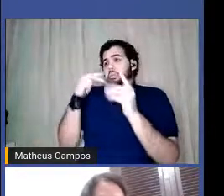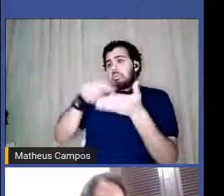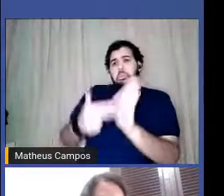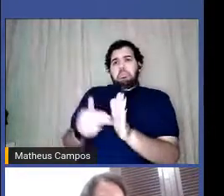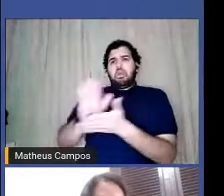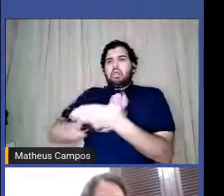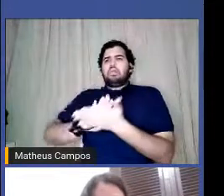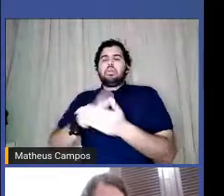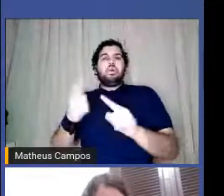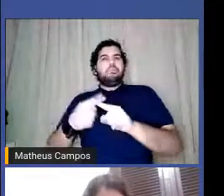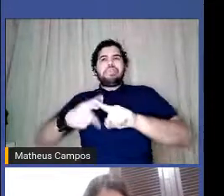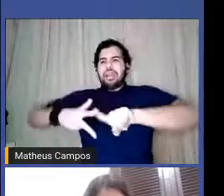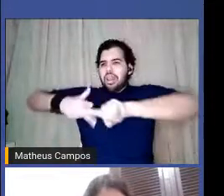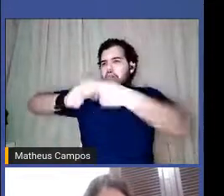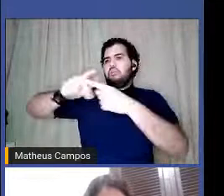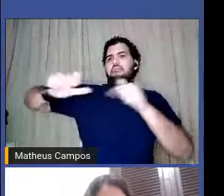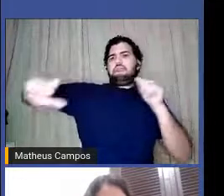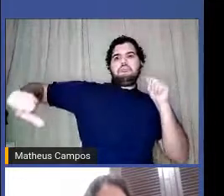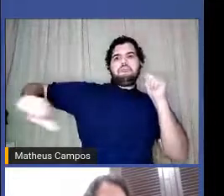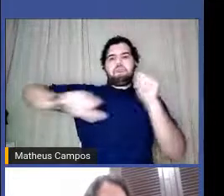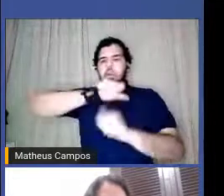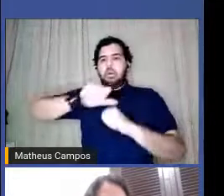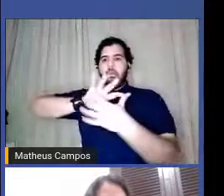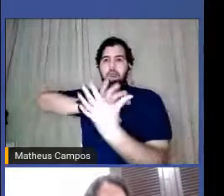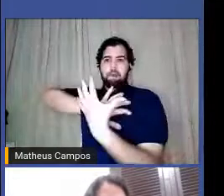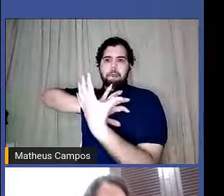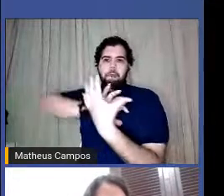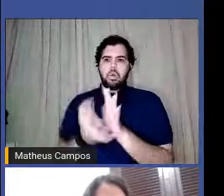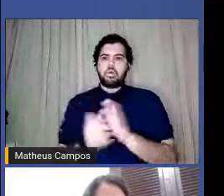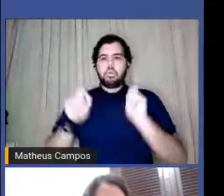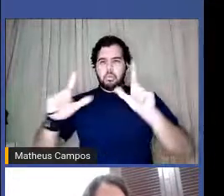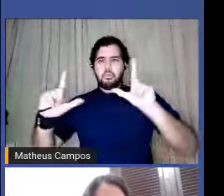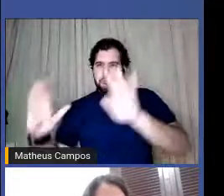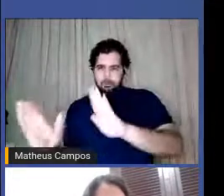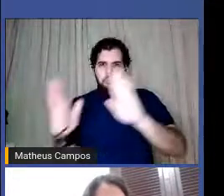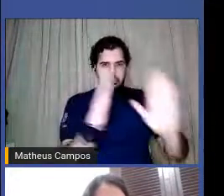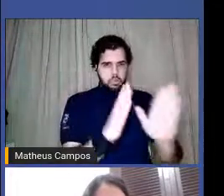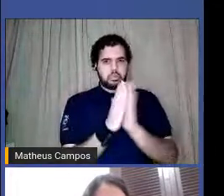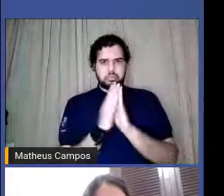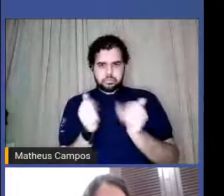refaz, reviras. Pode passar o slide, menina.